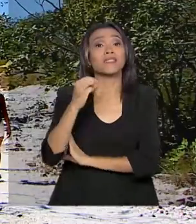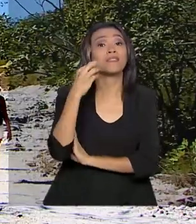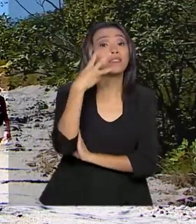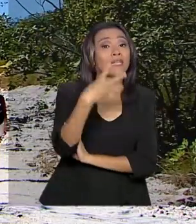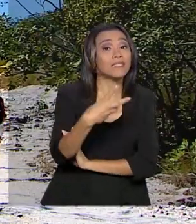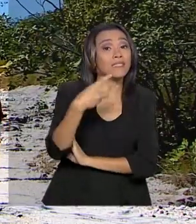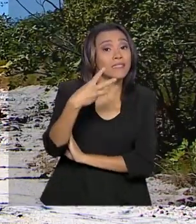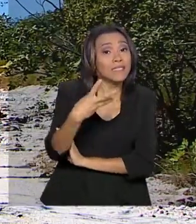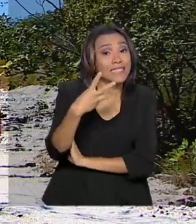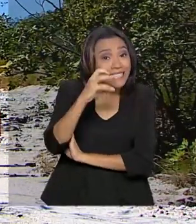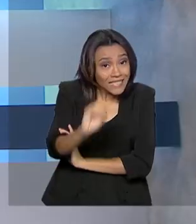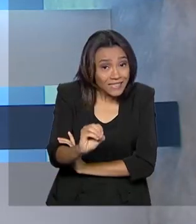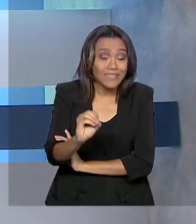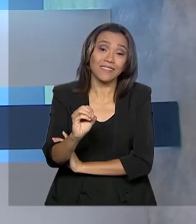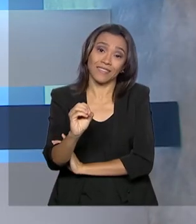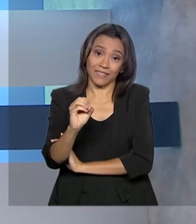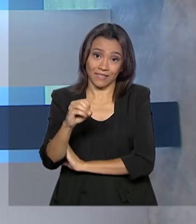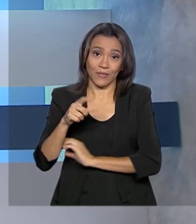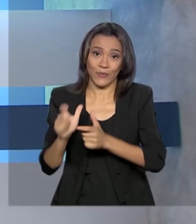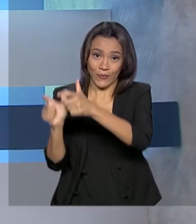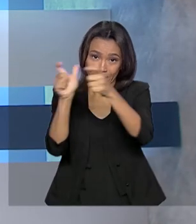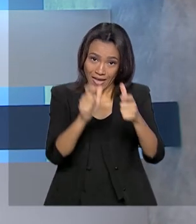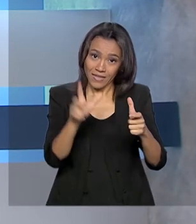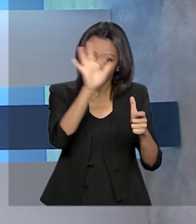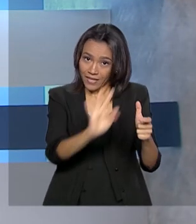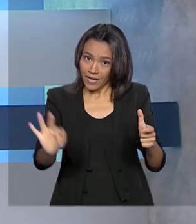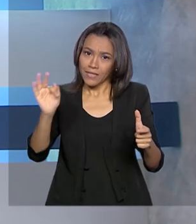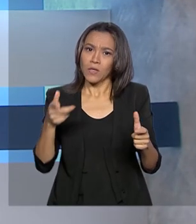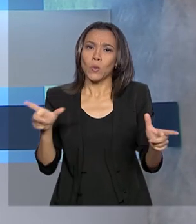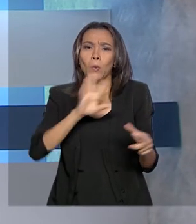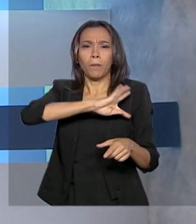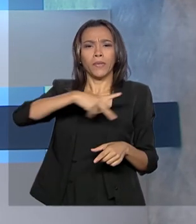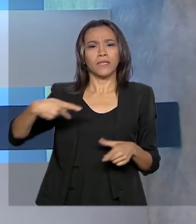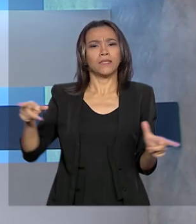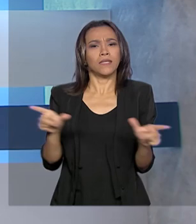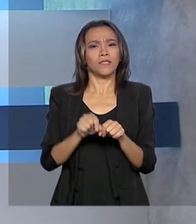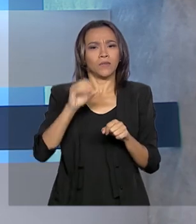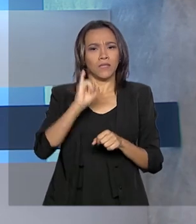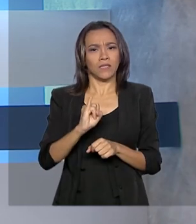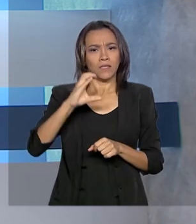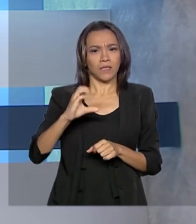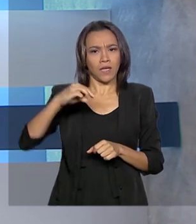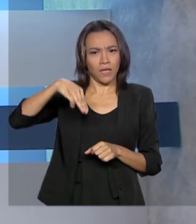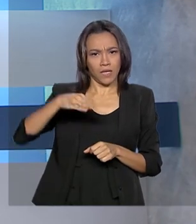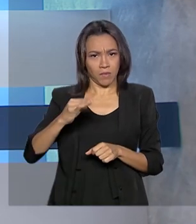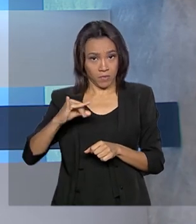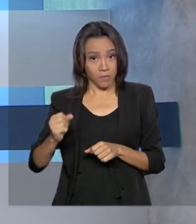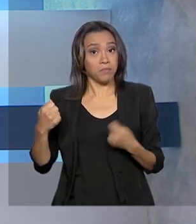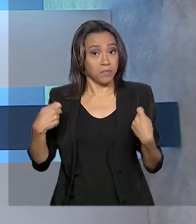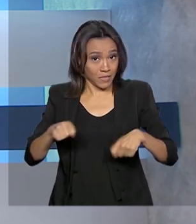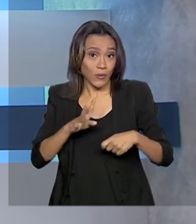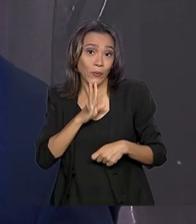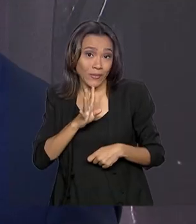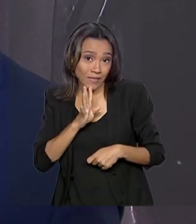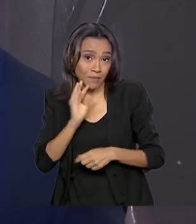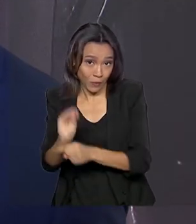conservação federais. Para o presidente do ICMBio, é preciso conhecer para preservar.